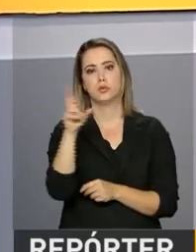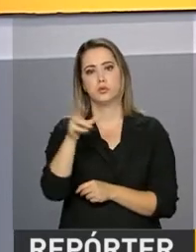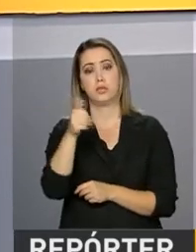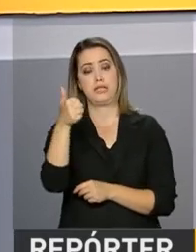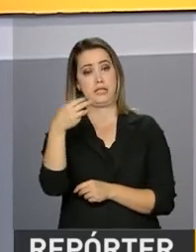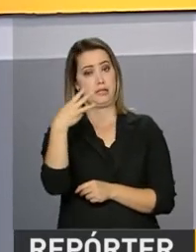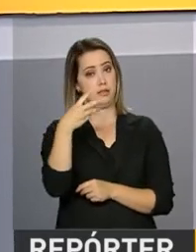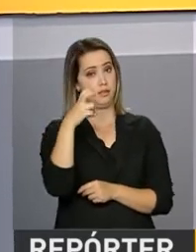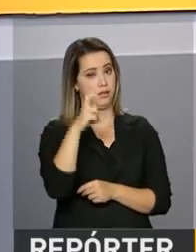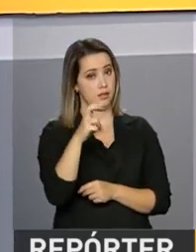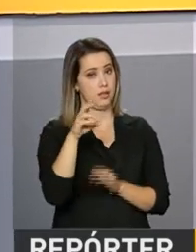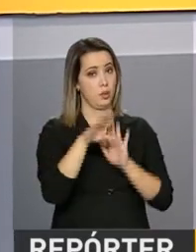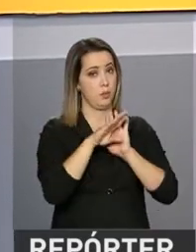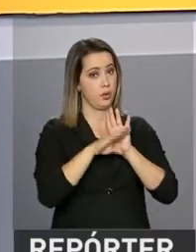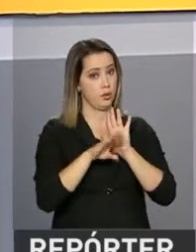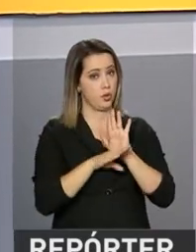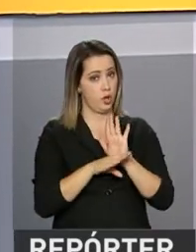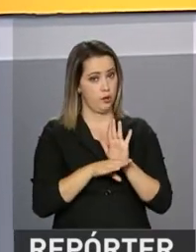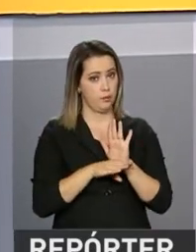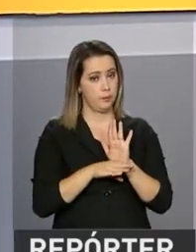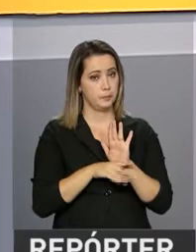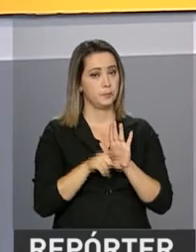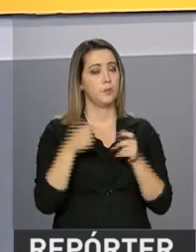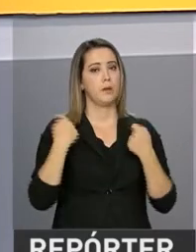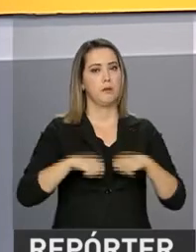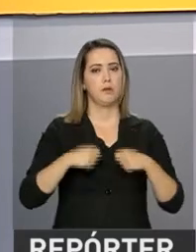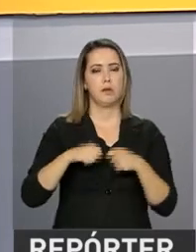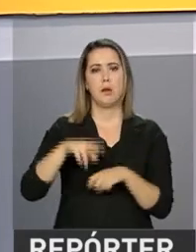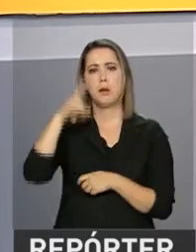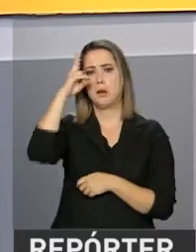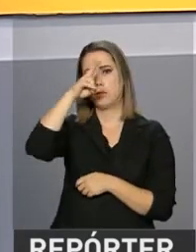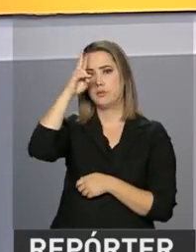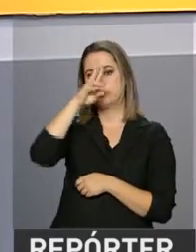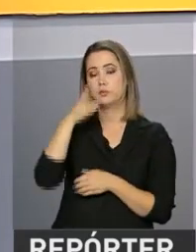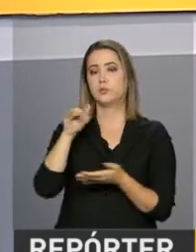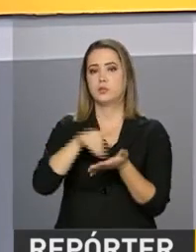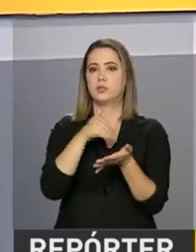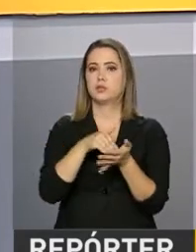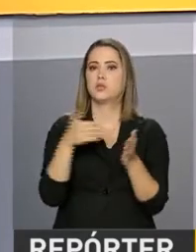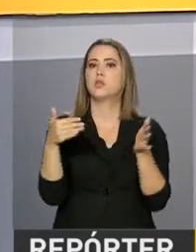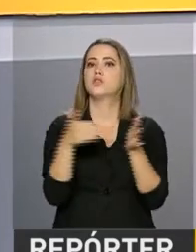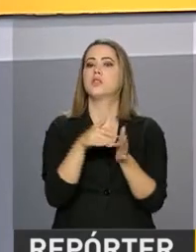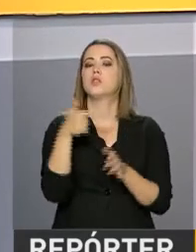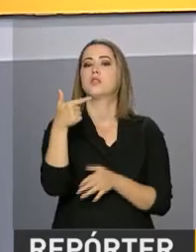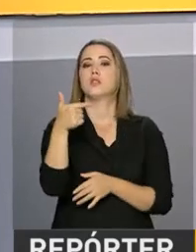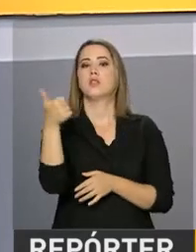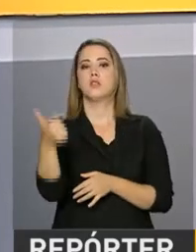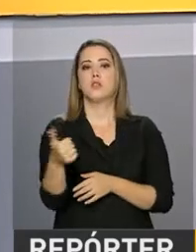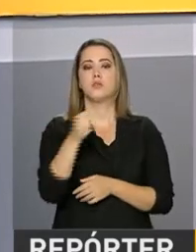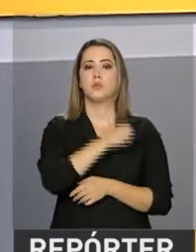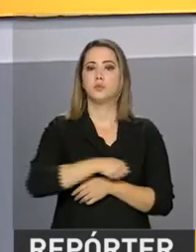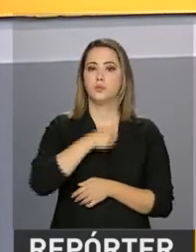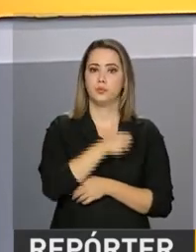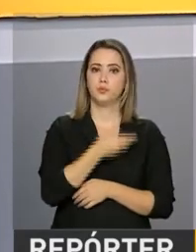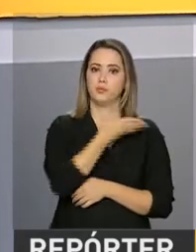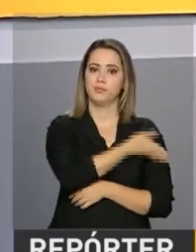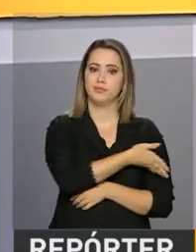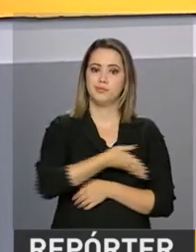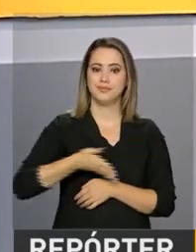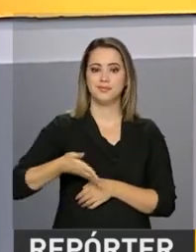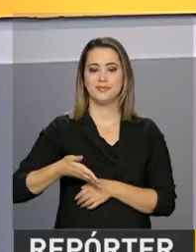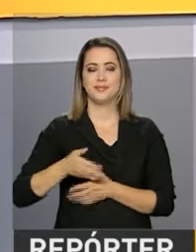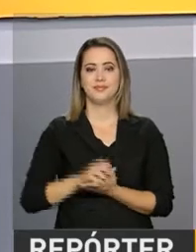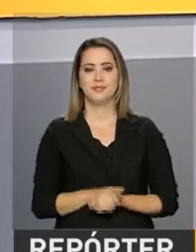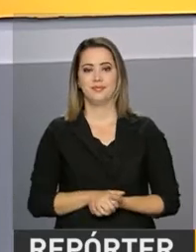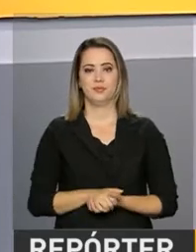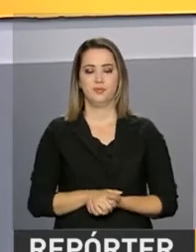135 projetos. Lembrando que as inscrições podem ser feitas até o dia 21 de agosto, no endereço sistemas.cultura